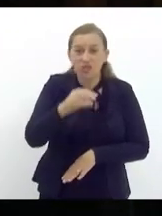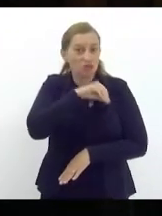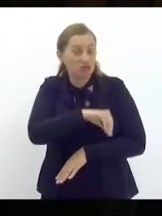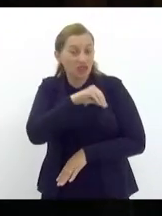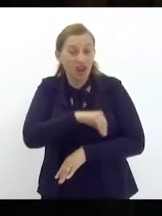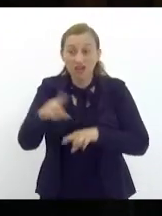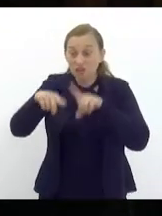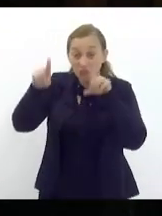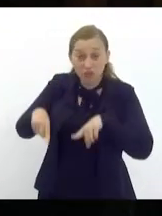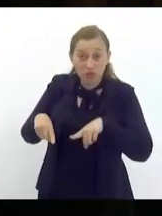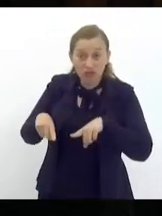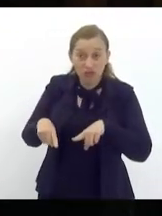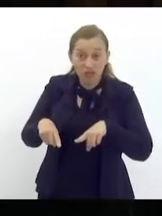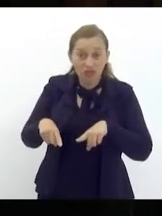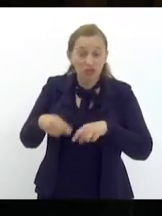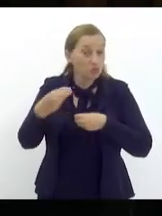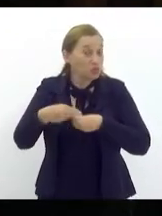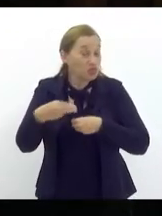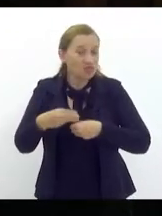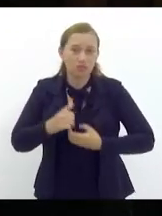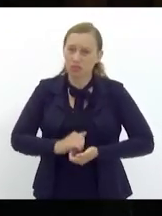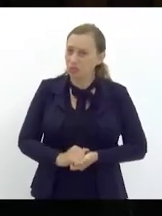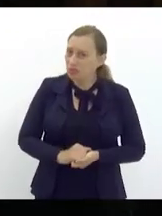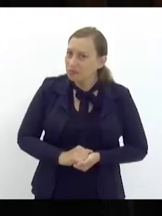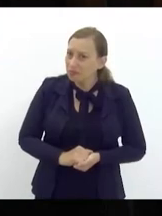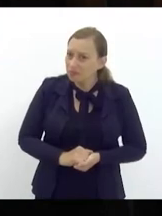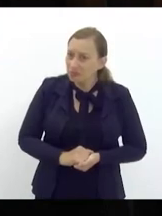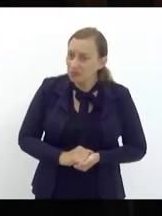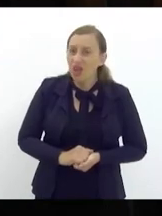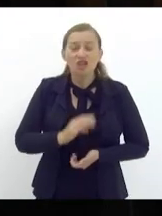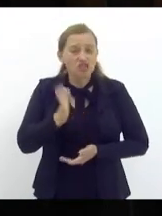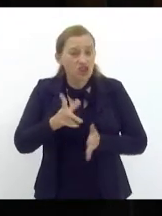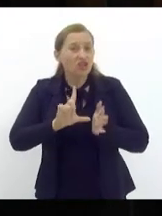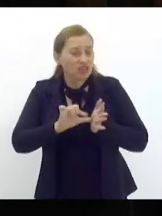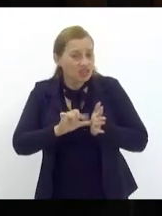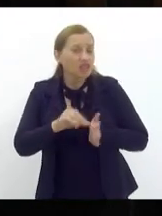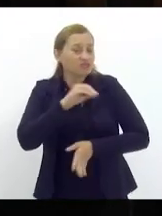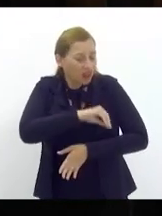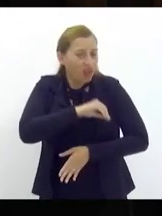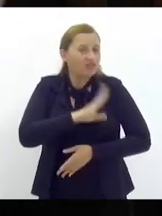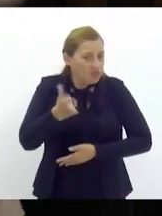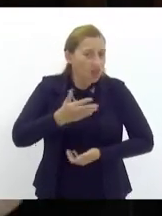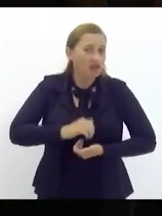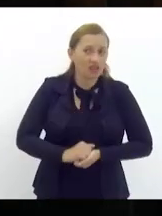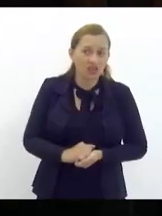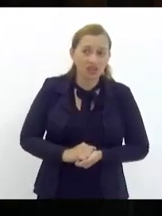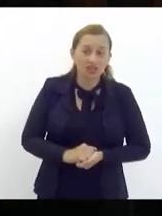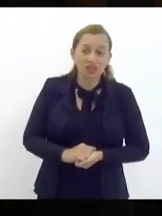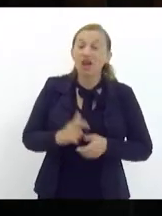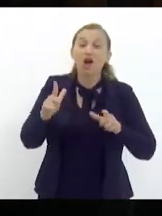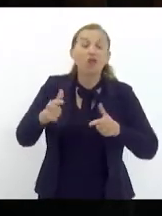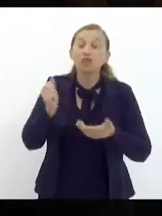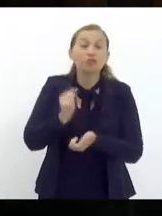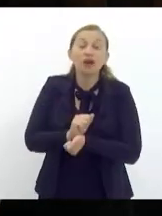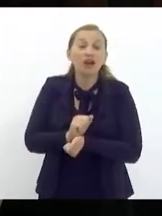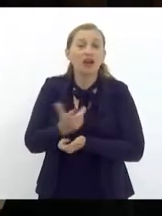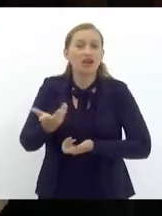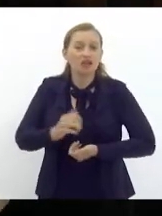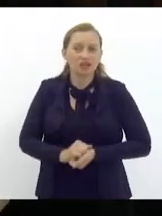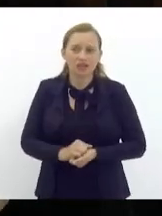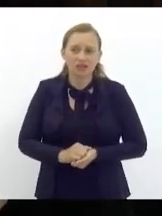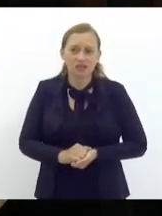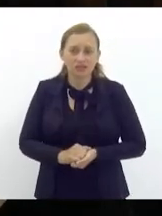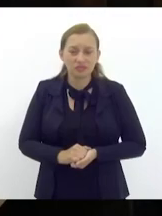funcionários efetivos do município que já estão com seus salários atrasados aonde nós vamos parar Alfredão